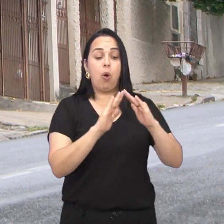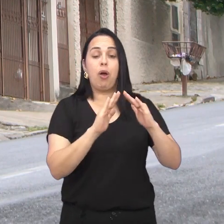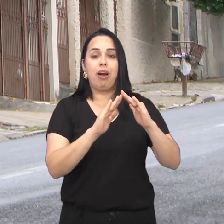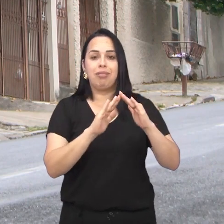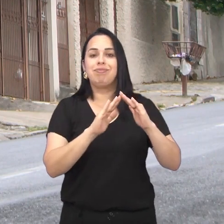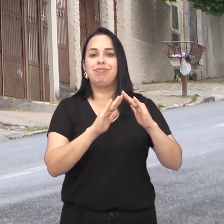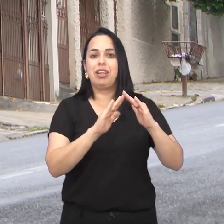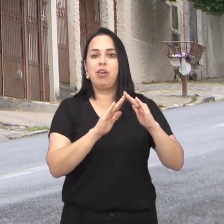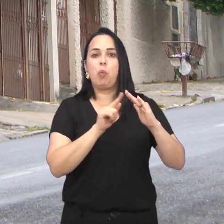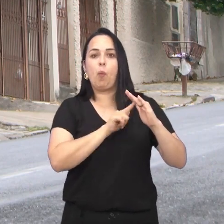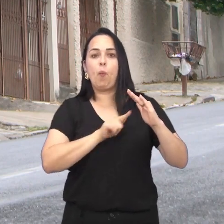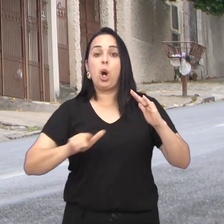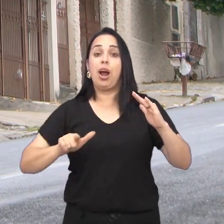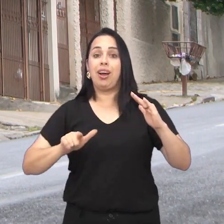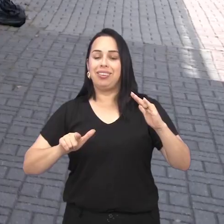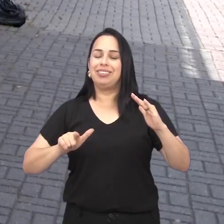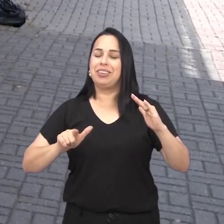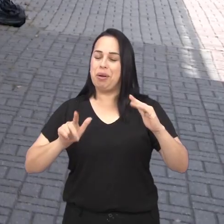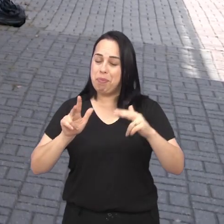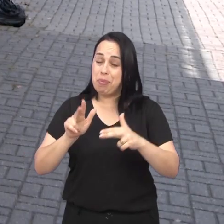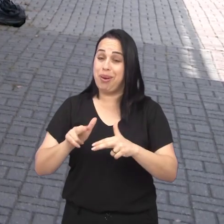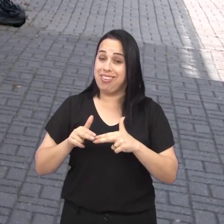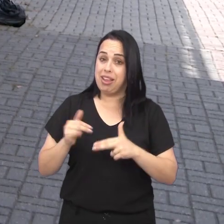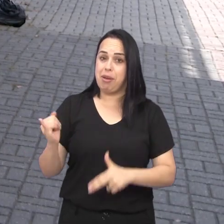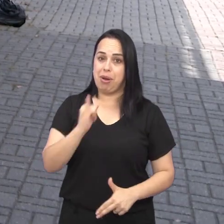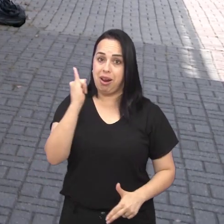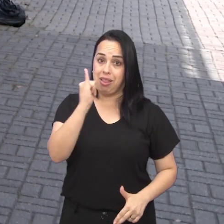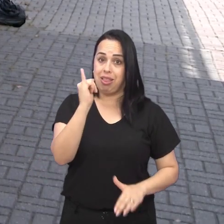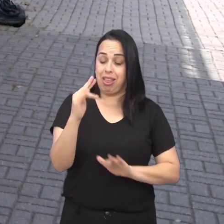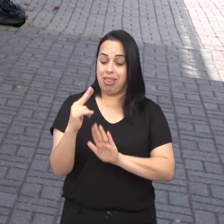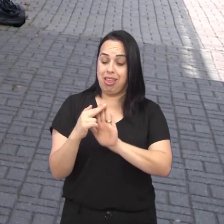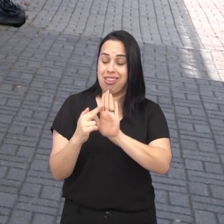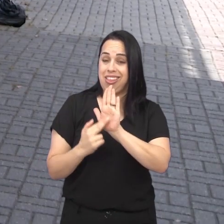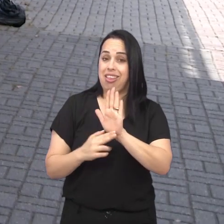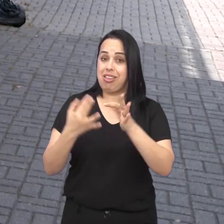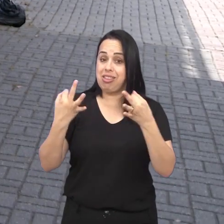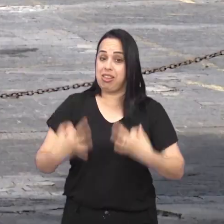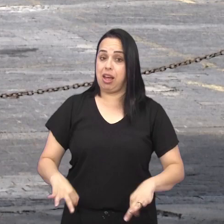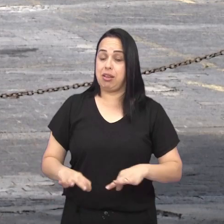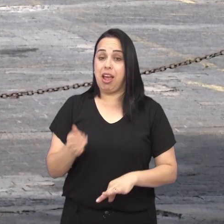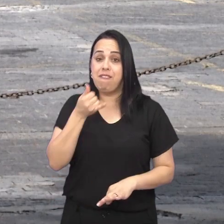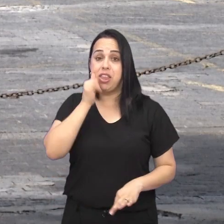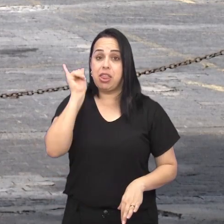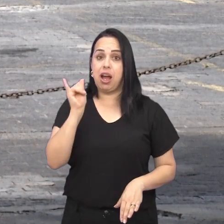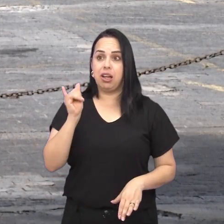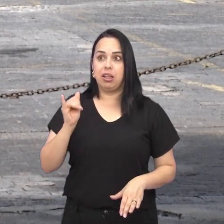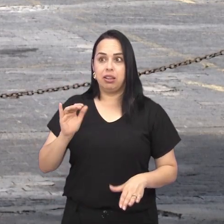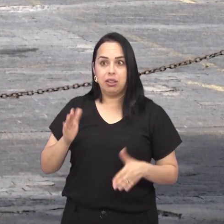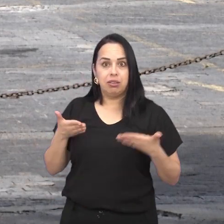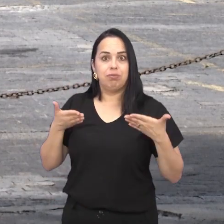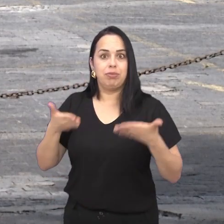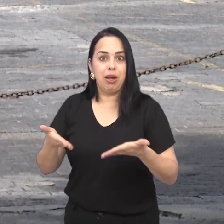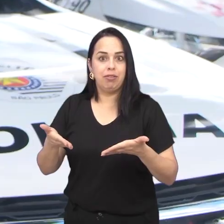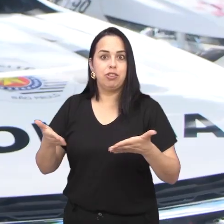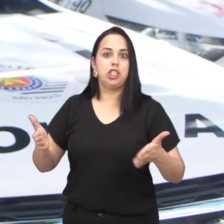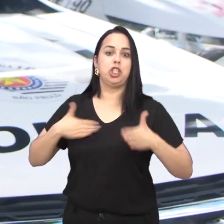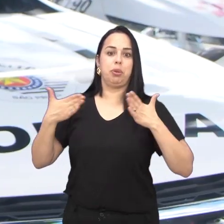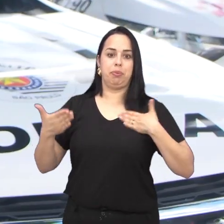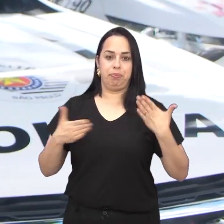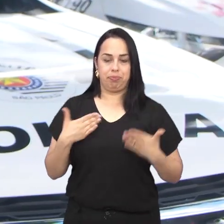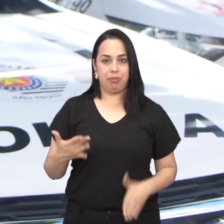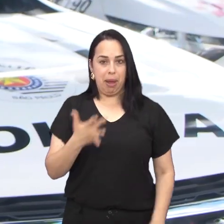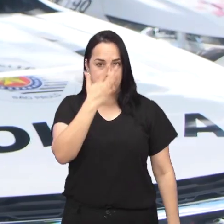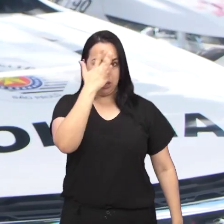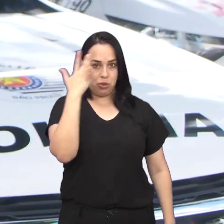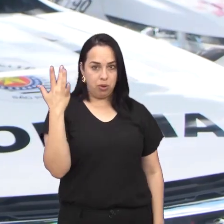residenciais fiquem vazios. Por isso, é importante seguir orientações para evitar surpresas. Esse tipo